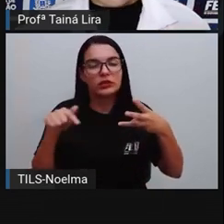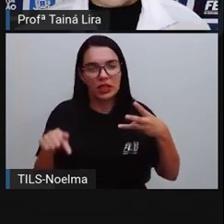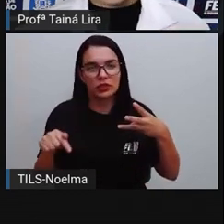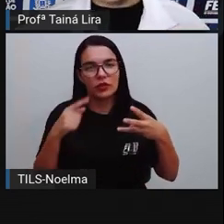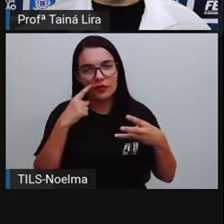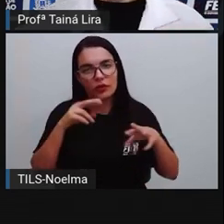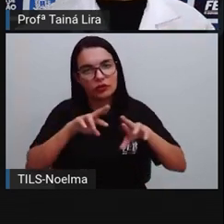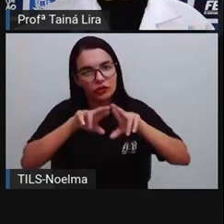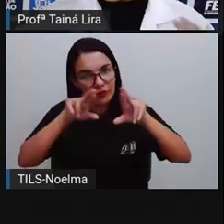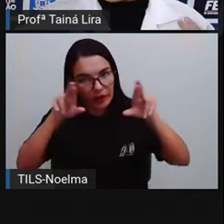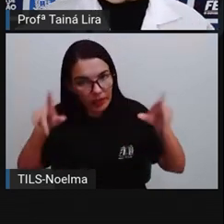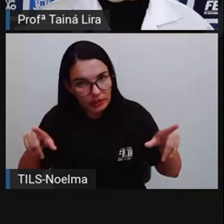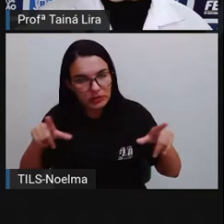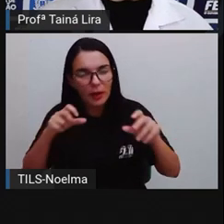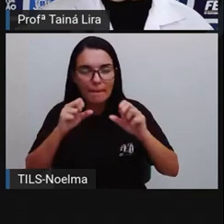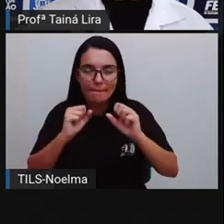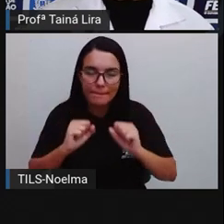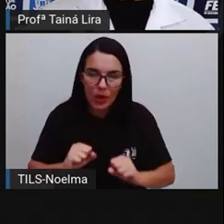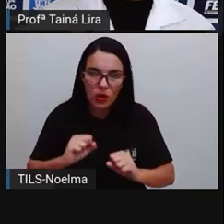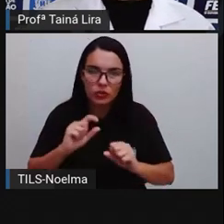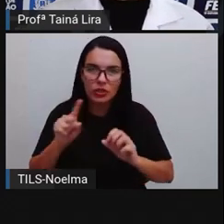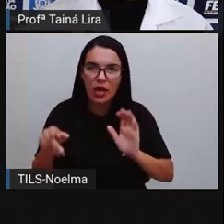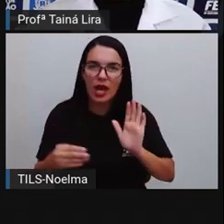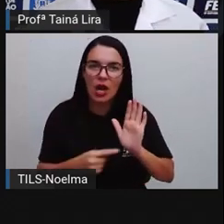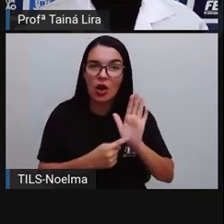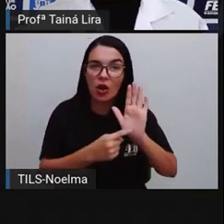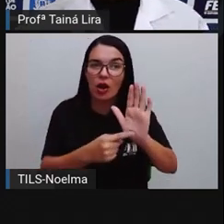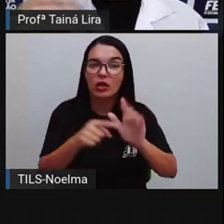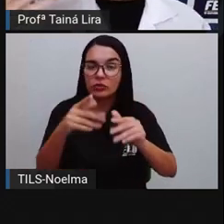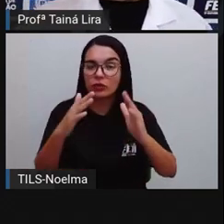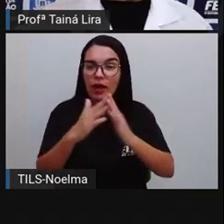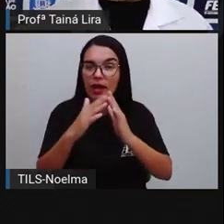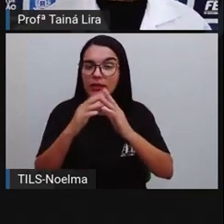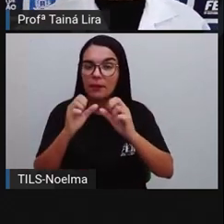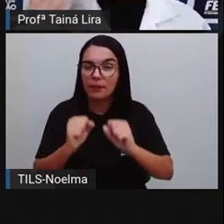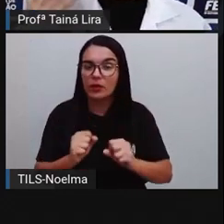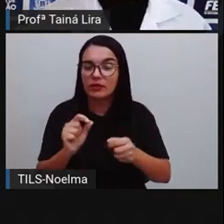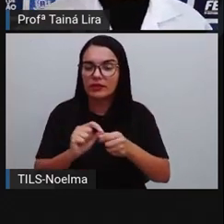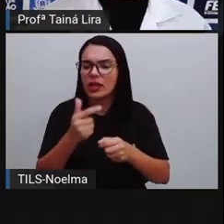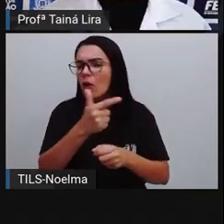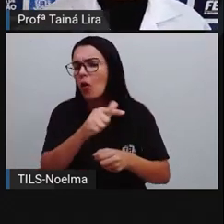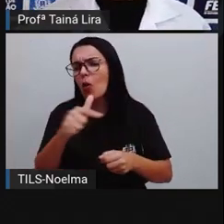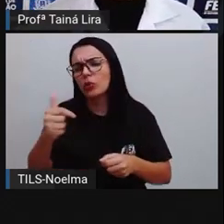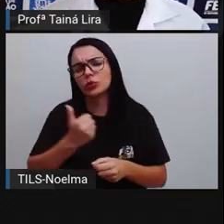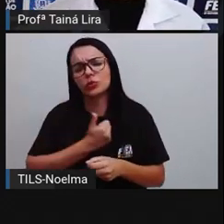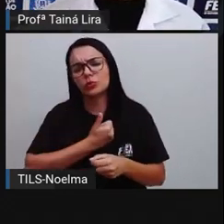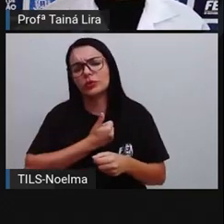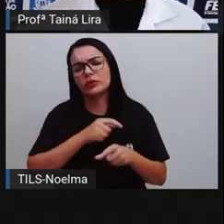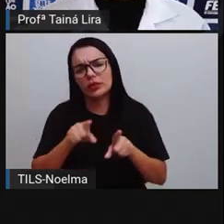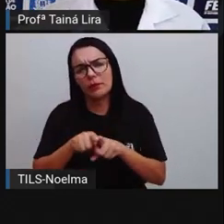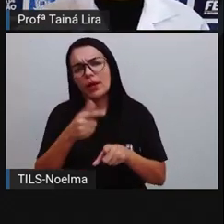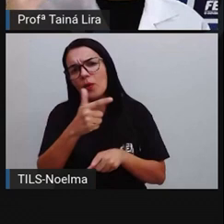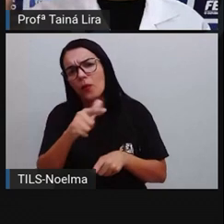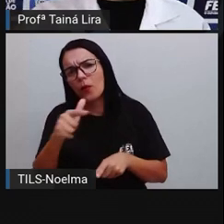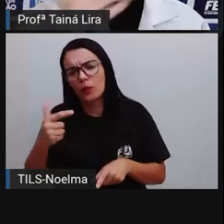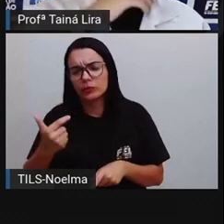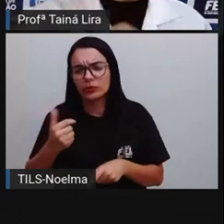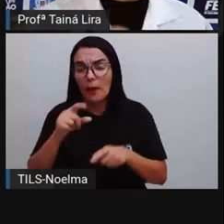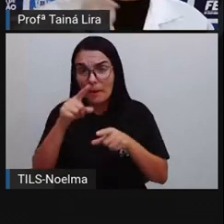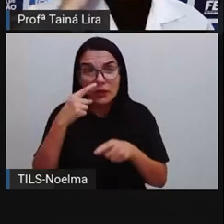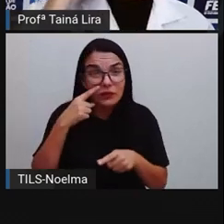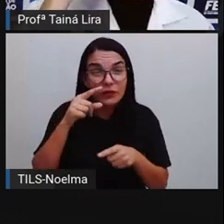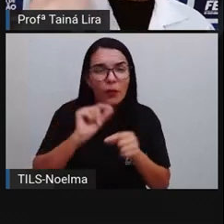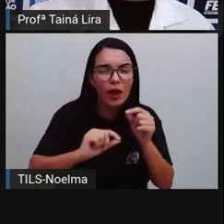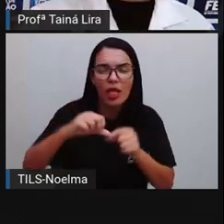7. Você pode aí agora na sua casa tentar formar outros números com outros algarismos. Tenta aí com o 9,